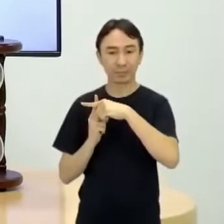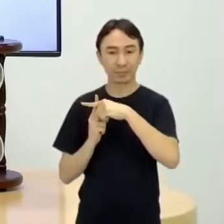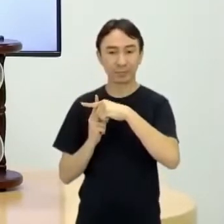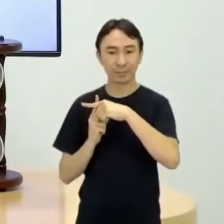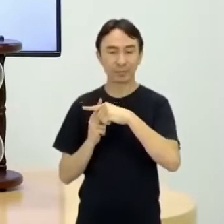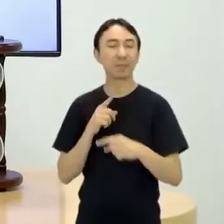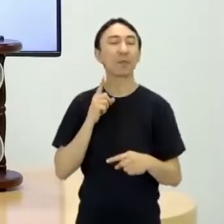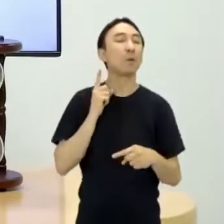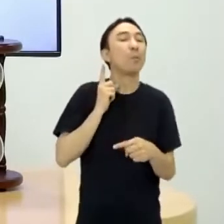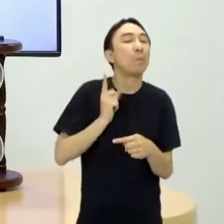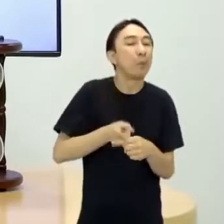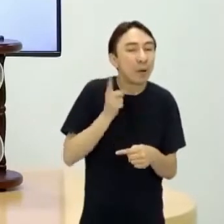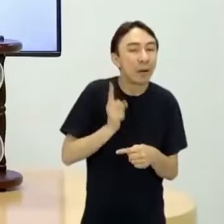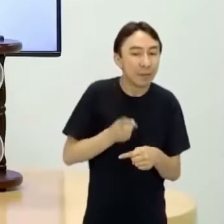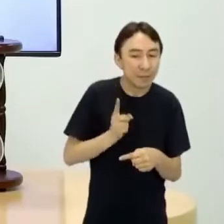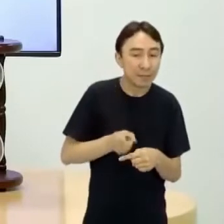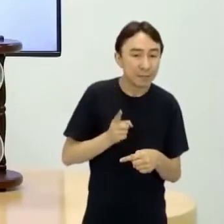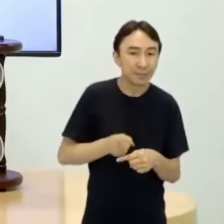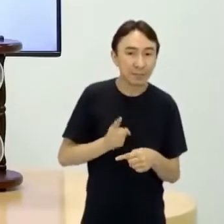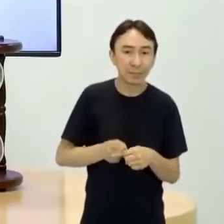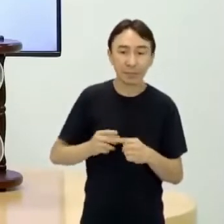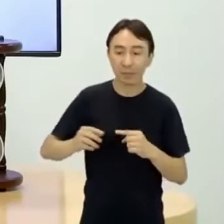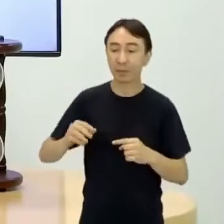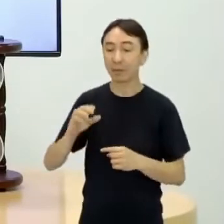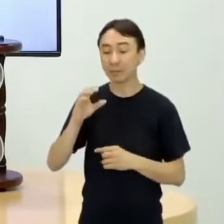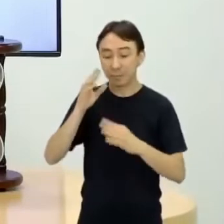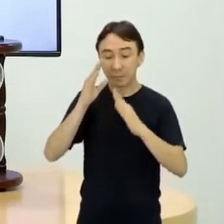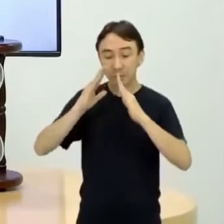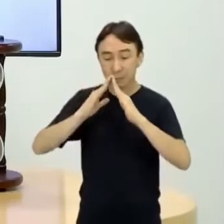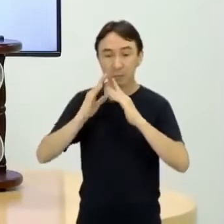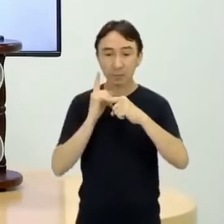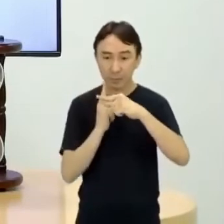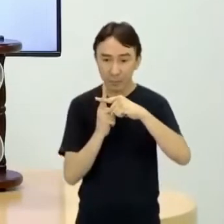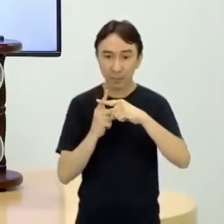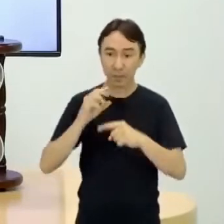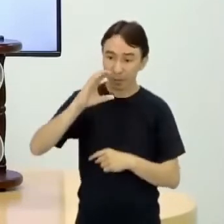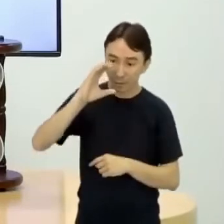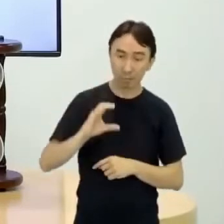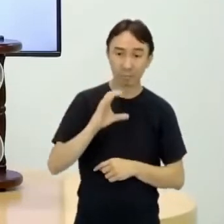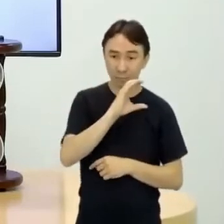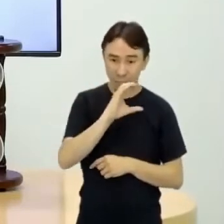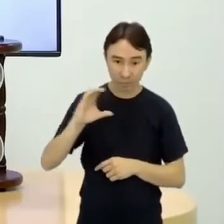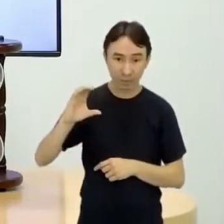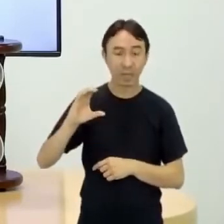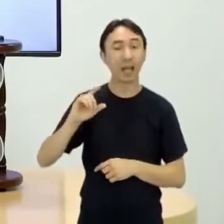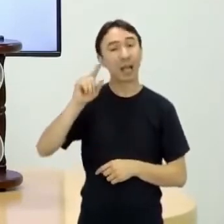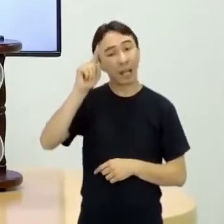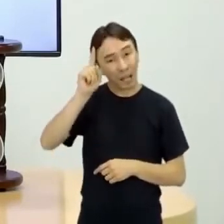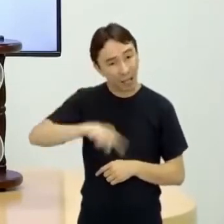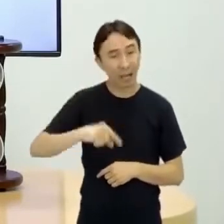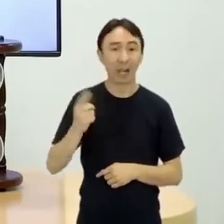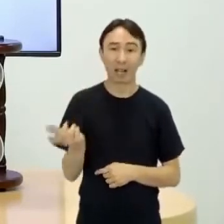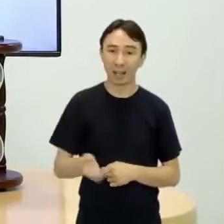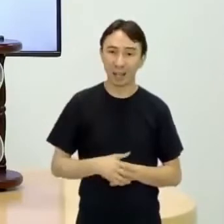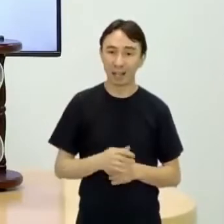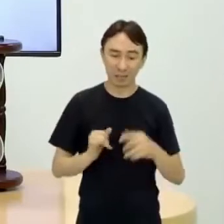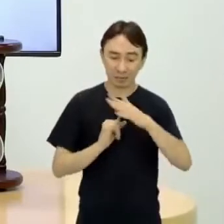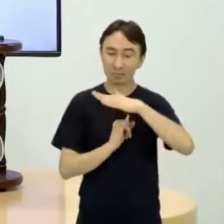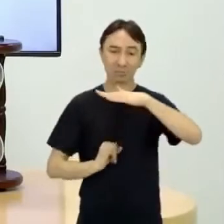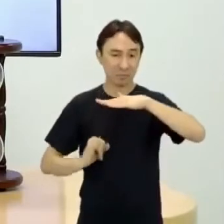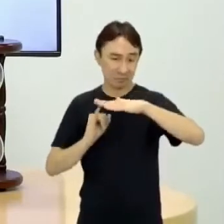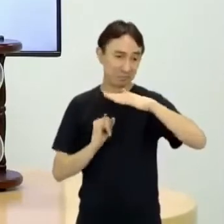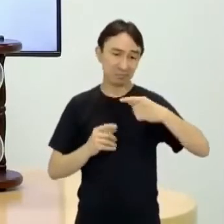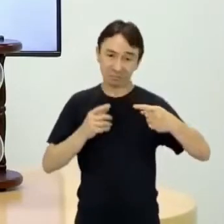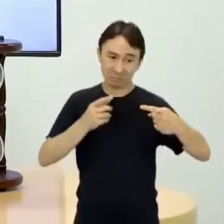A igreja católica, neste momento da história, ela faz parte de uma instituição política. É a igreja